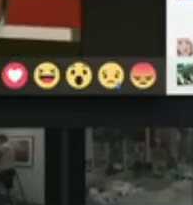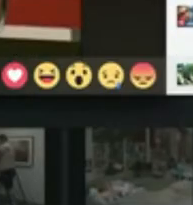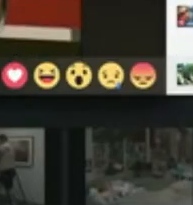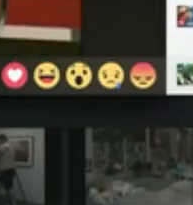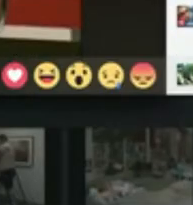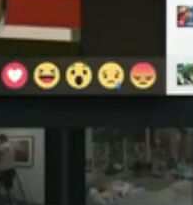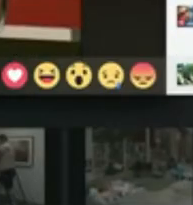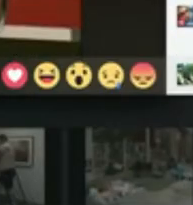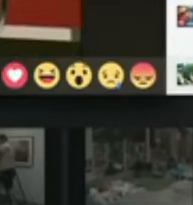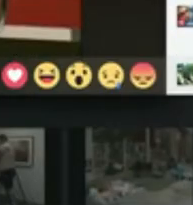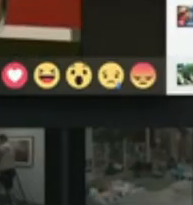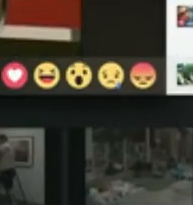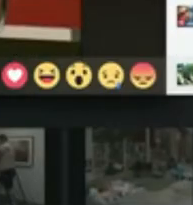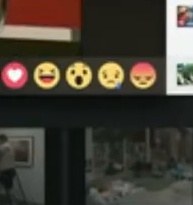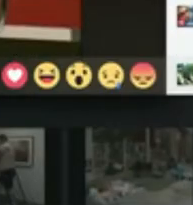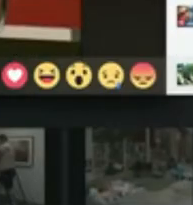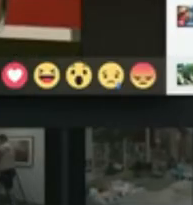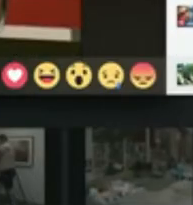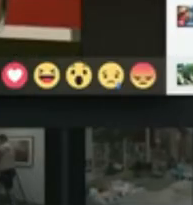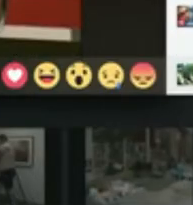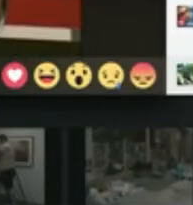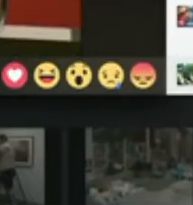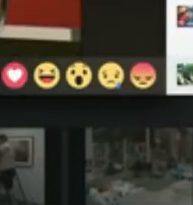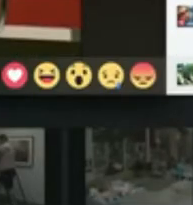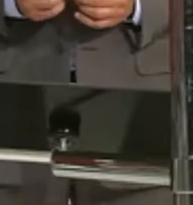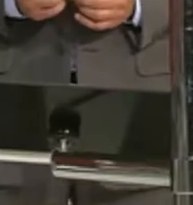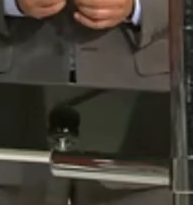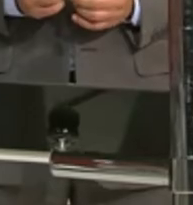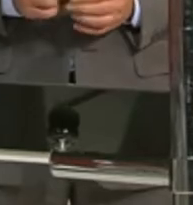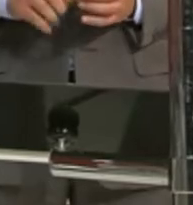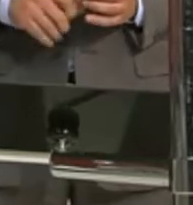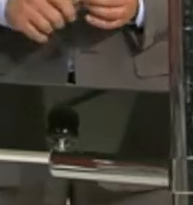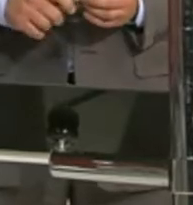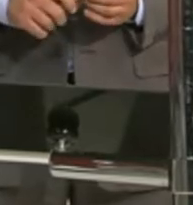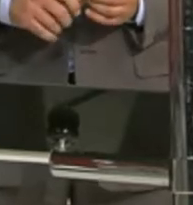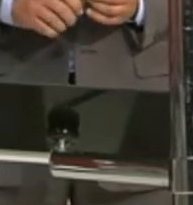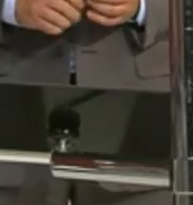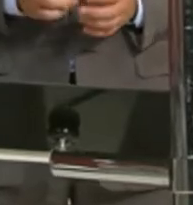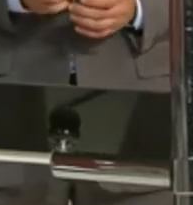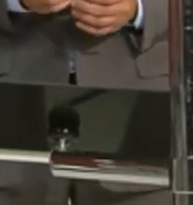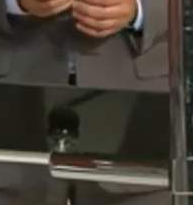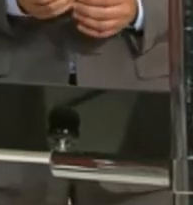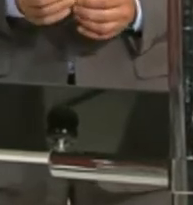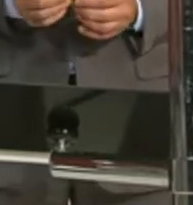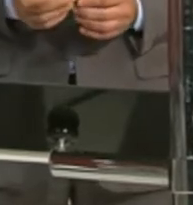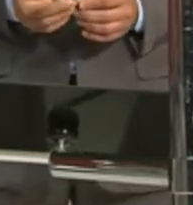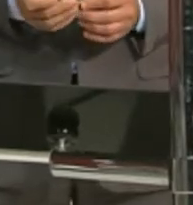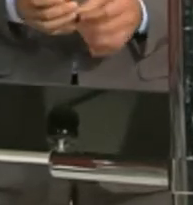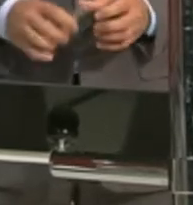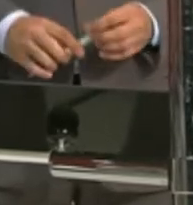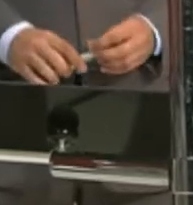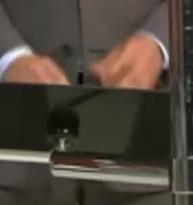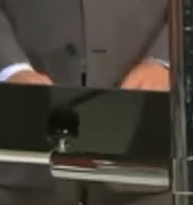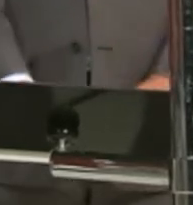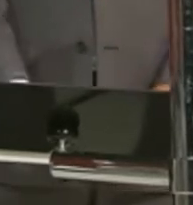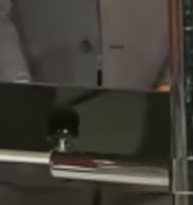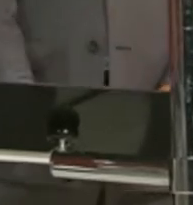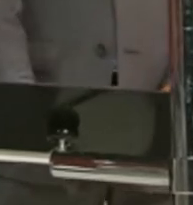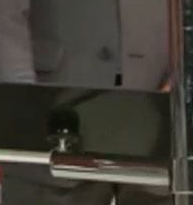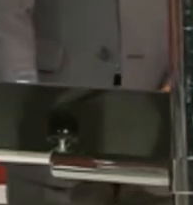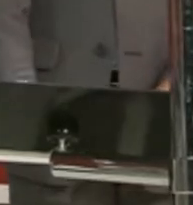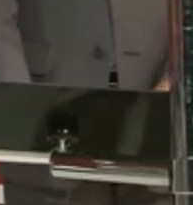da TVE no Facebook. Participe conosco também pelo Twitter com a hashtag debate na TVE.